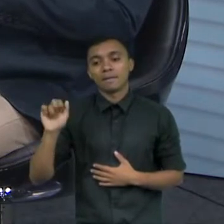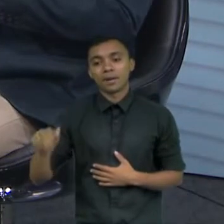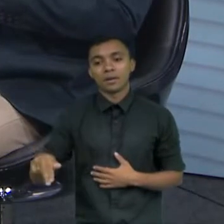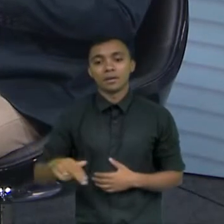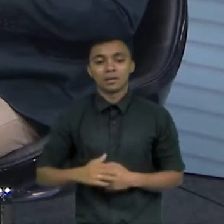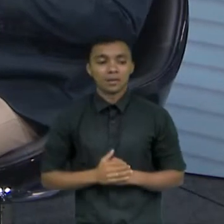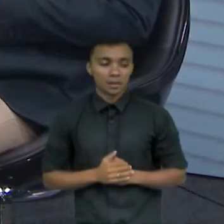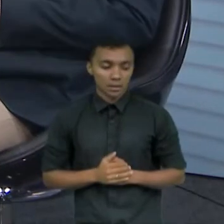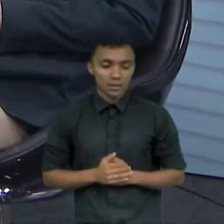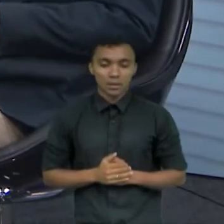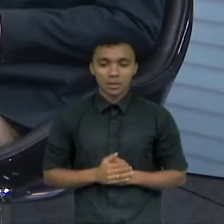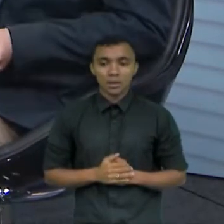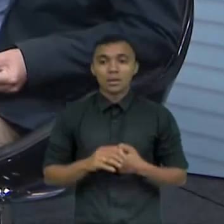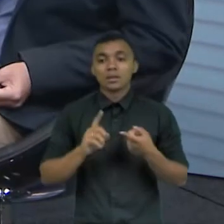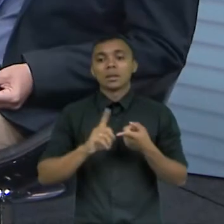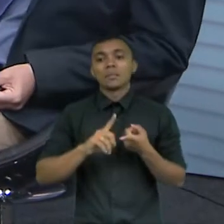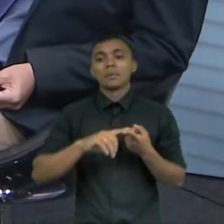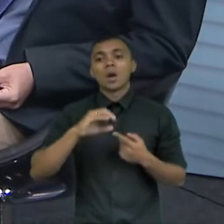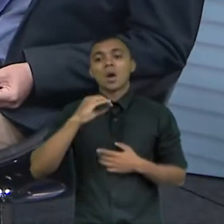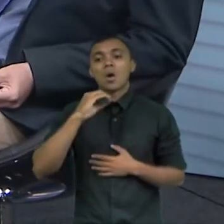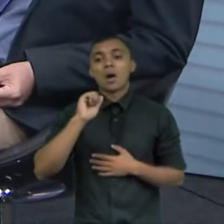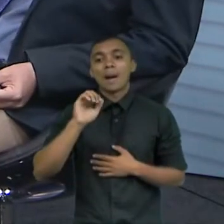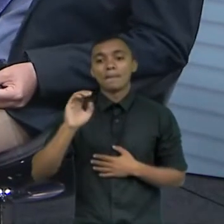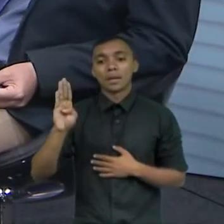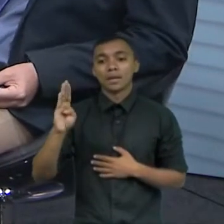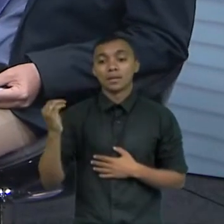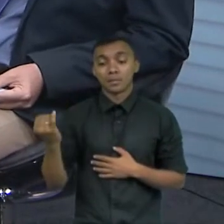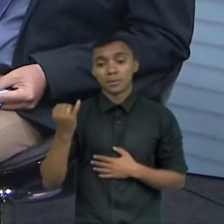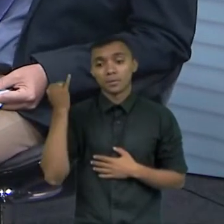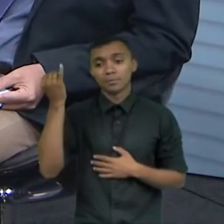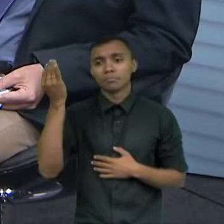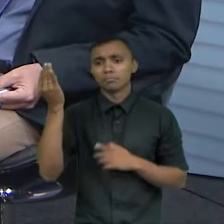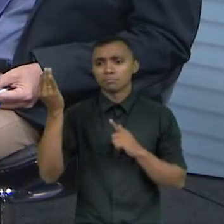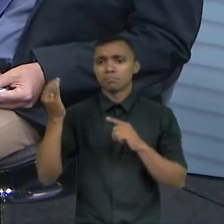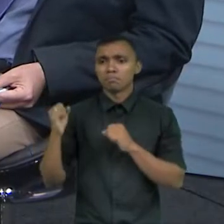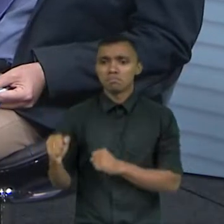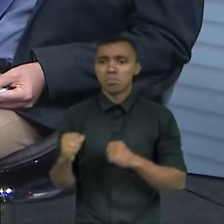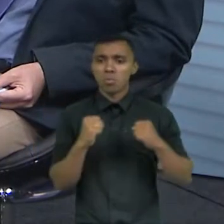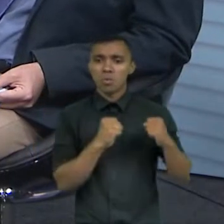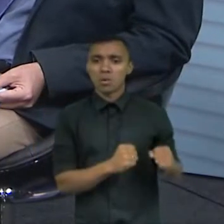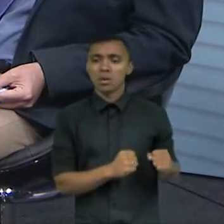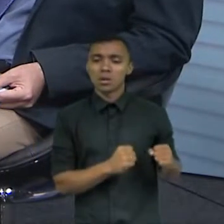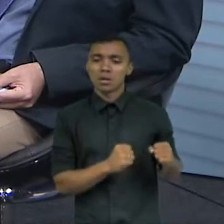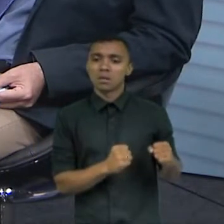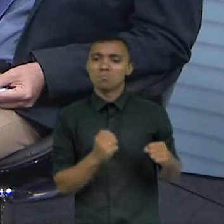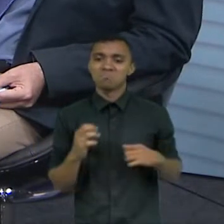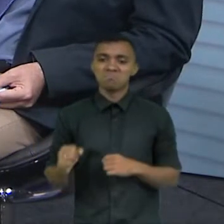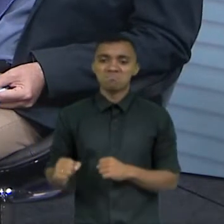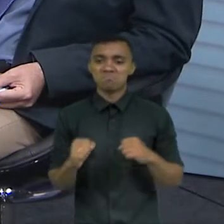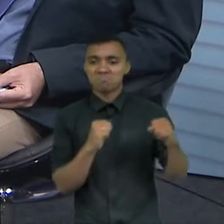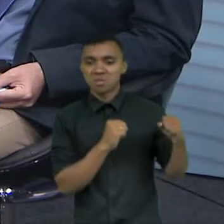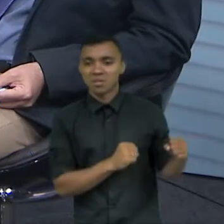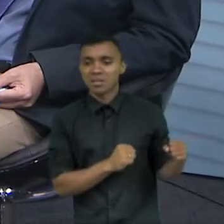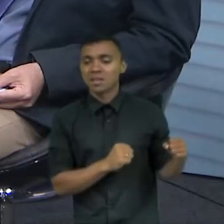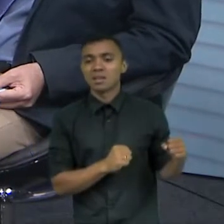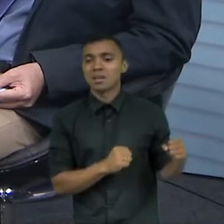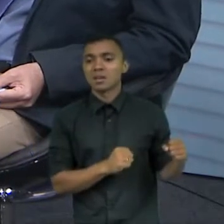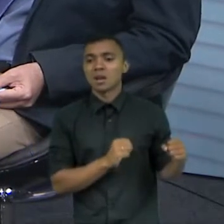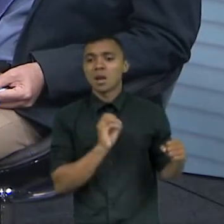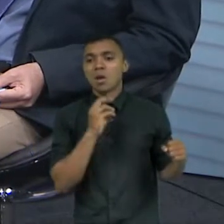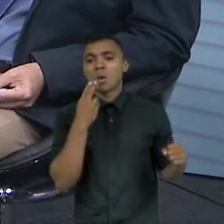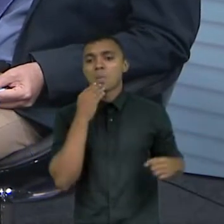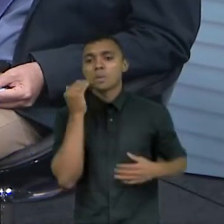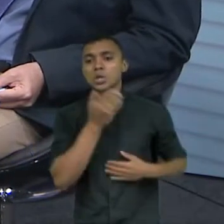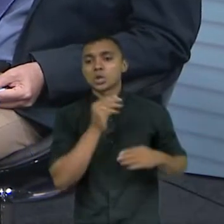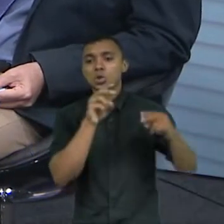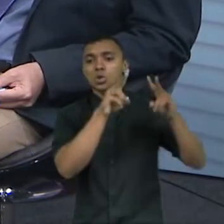e a própria UAB que é importante a UAB tem o poder de gerar inserção inclusive de exigir cumprimento